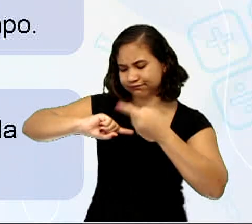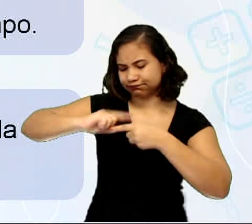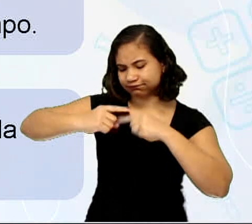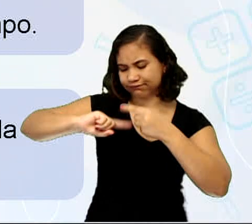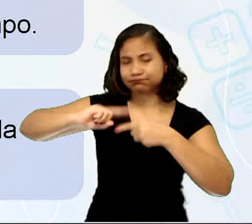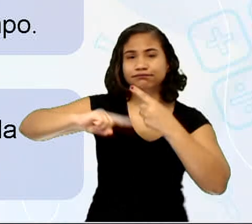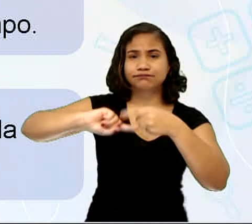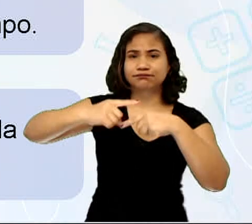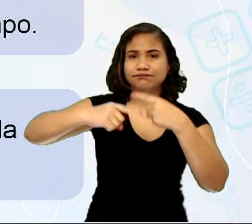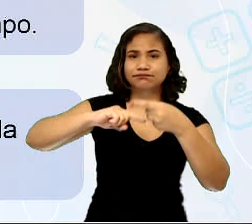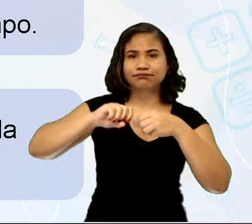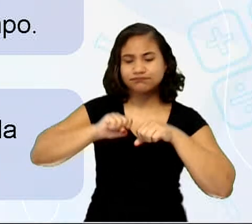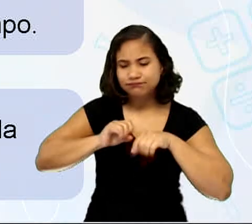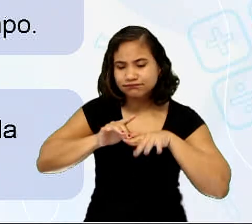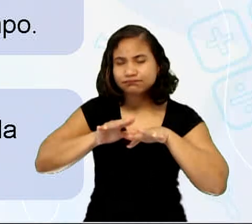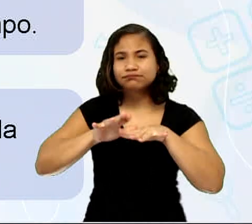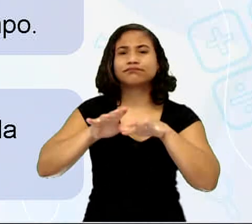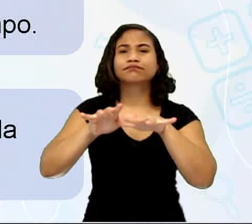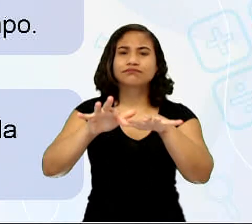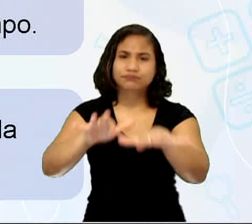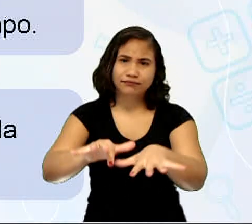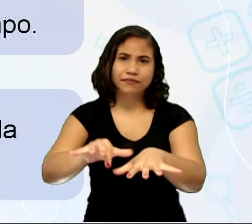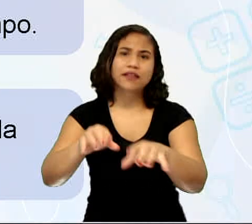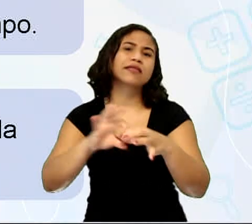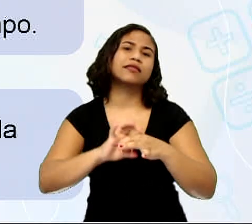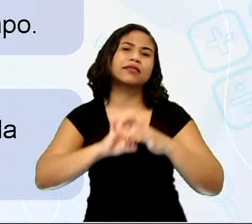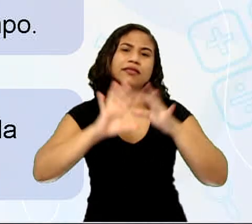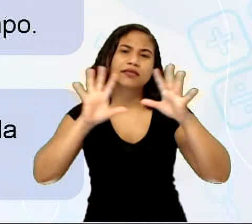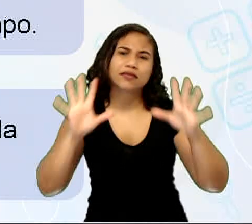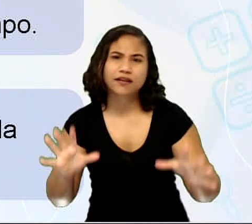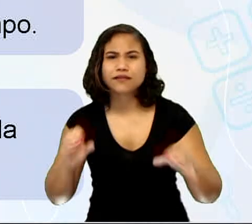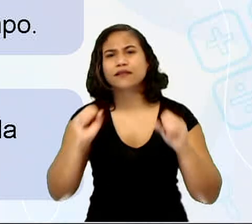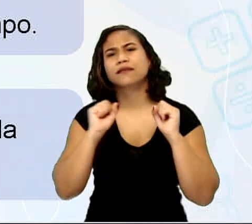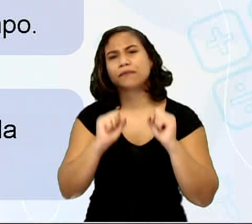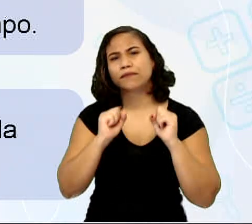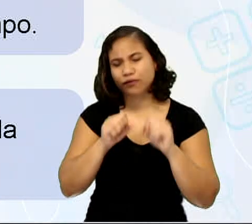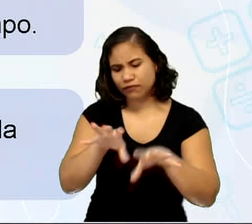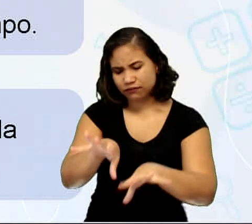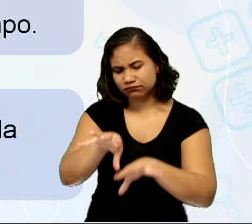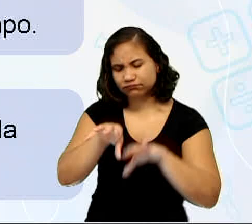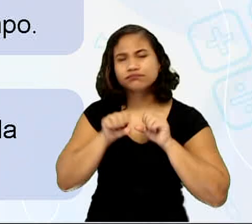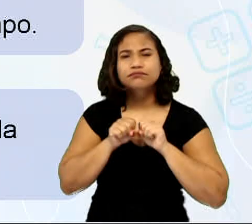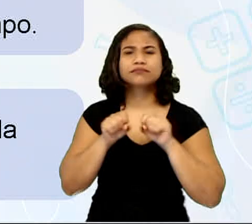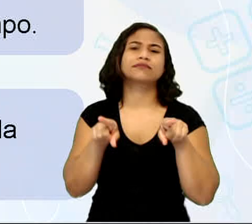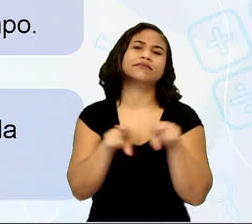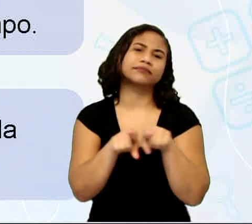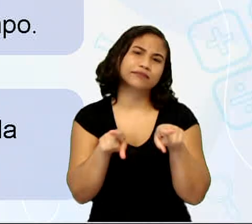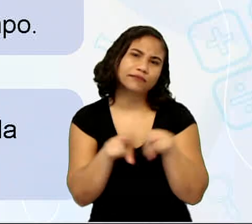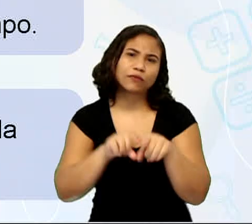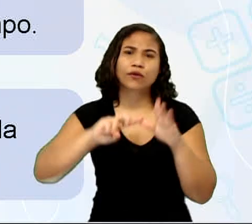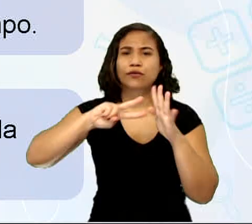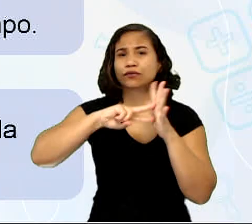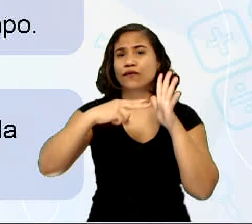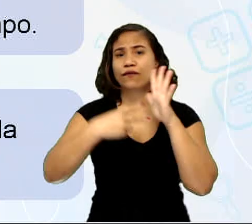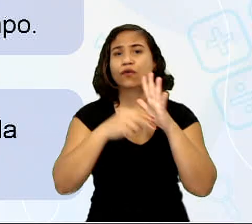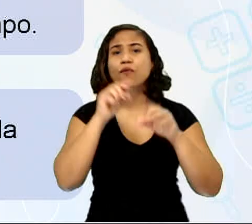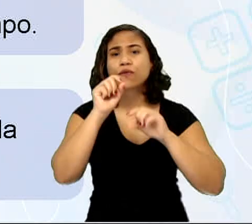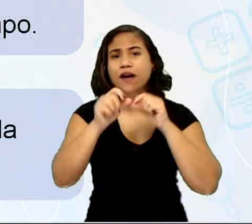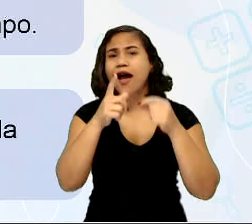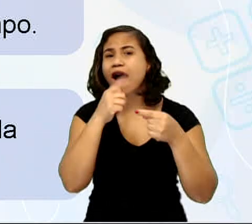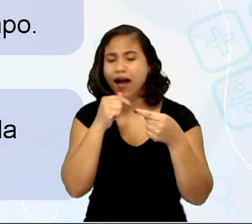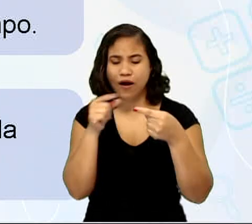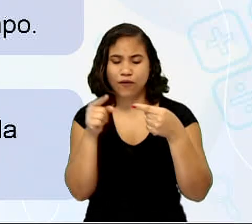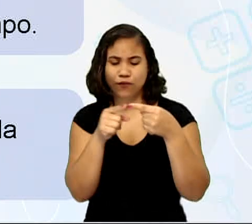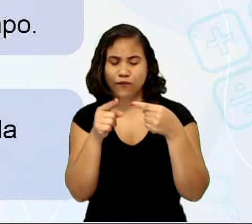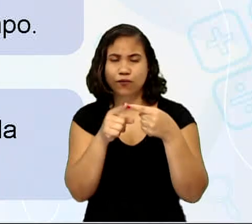micro-organismos e permite que alguns esporos germinem. Ou seja, com a umidade, os